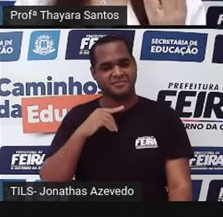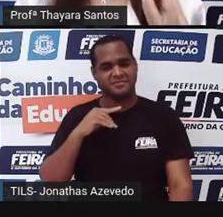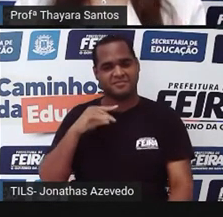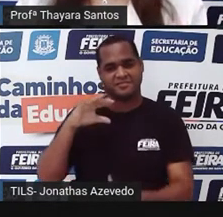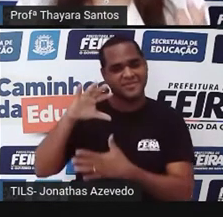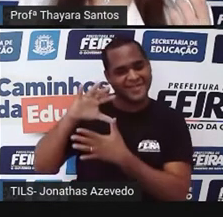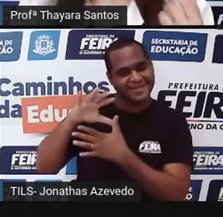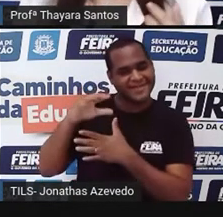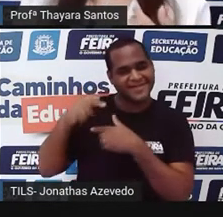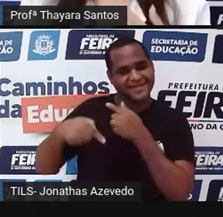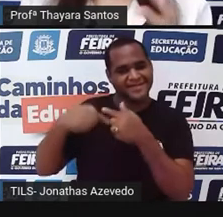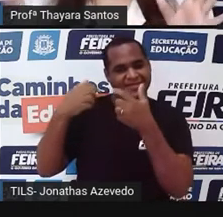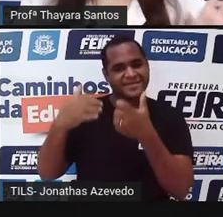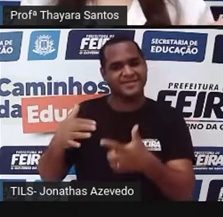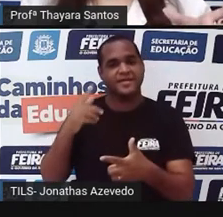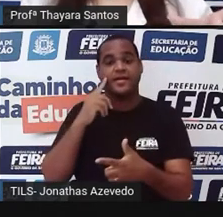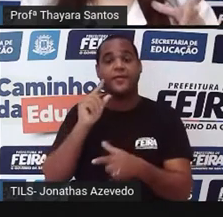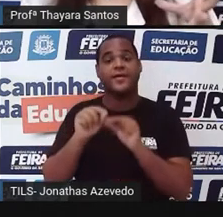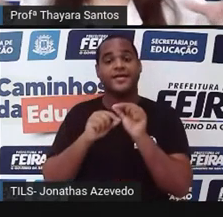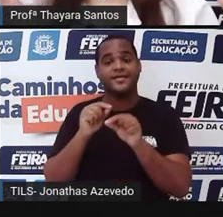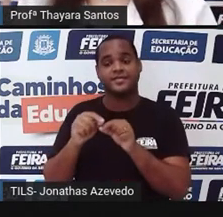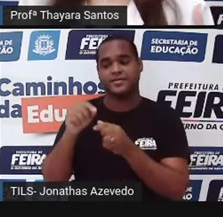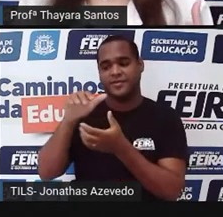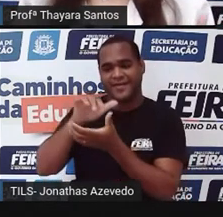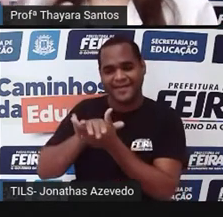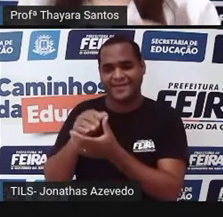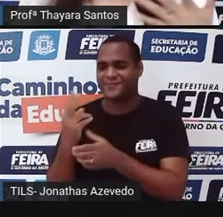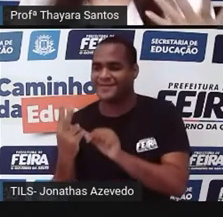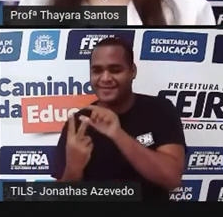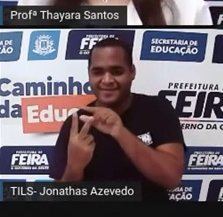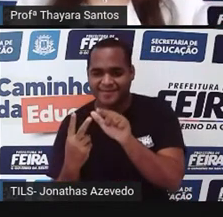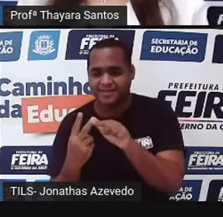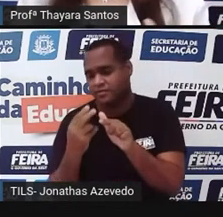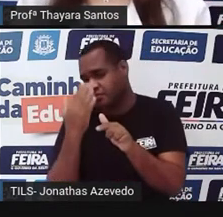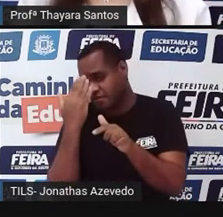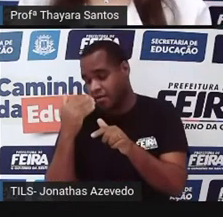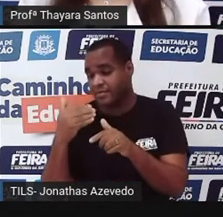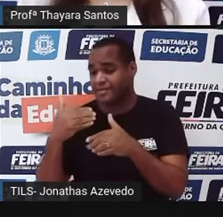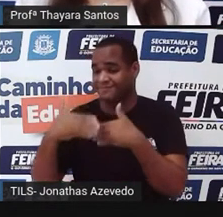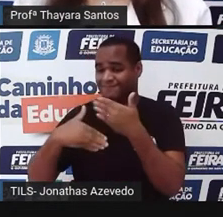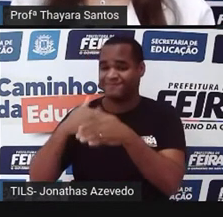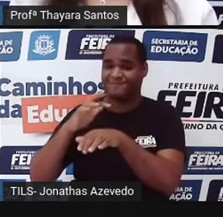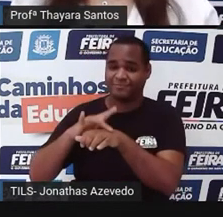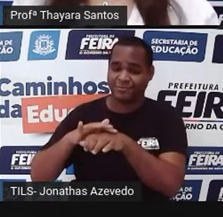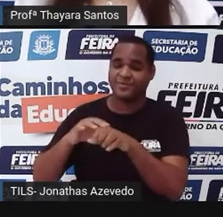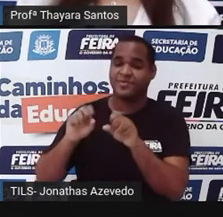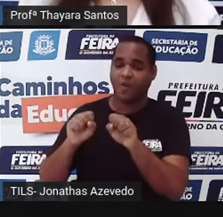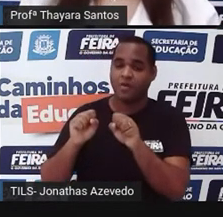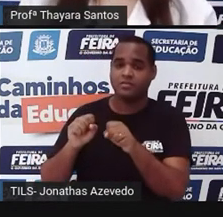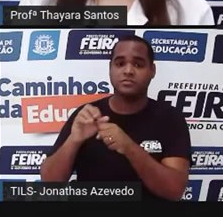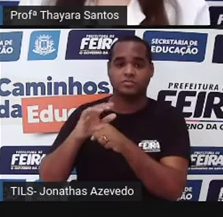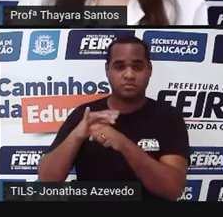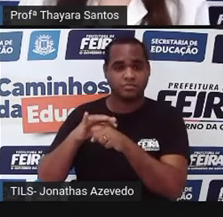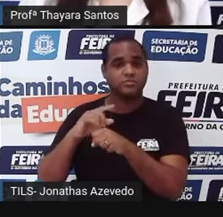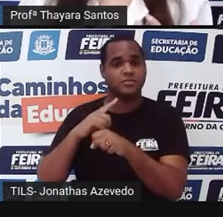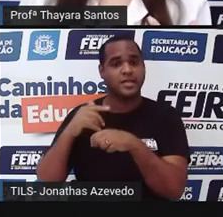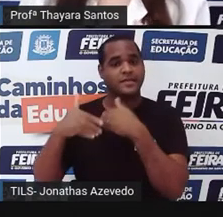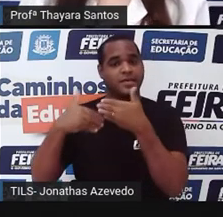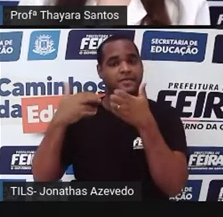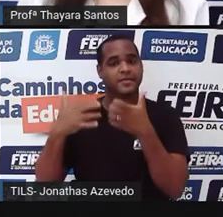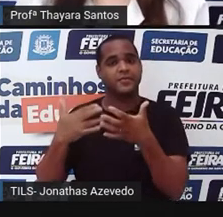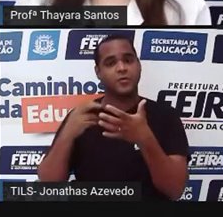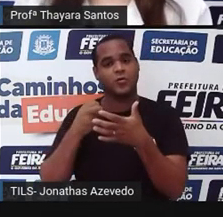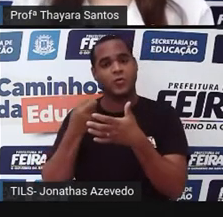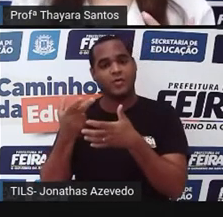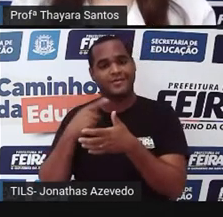ele permite tanto um casal descobrir quais são as possíveis doenças que os filhos podem desenvolver, ou